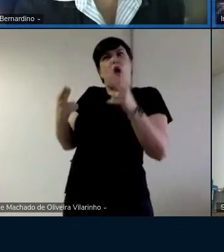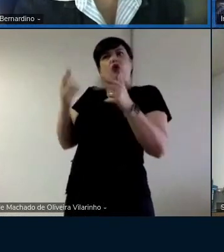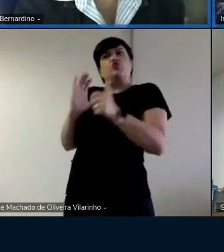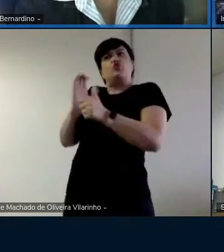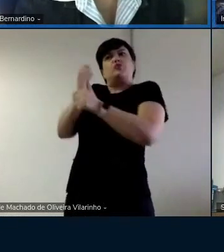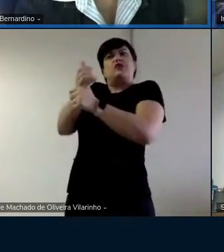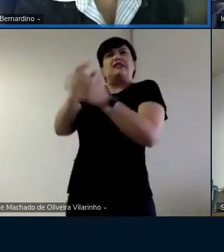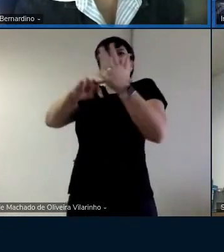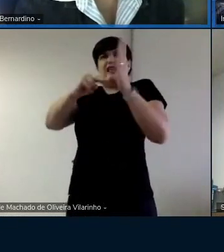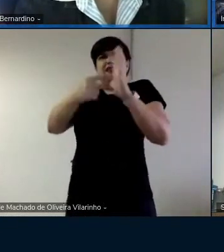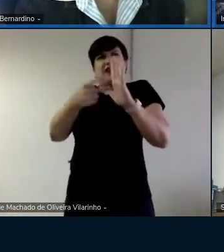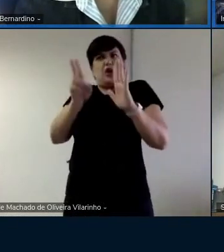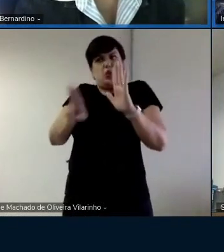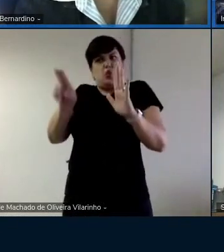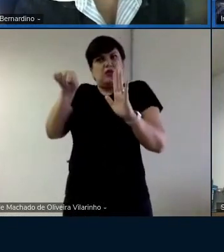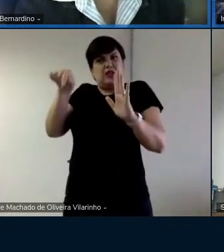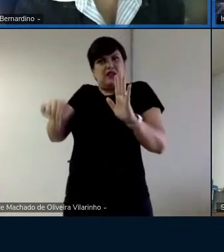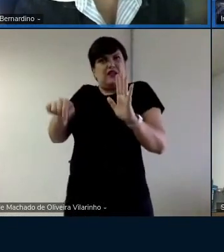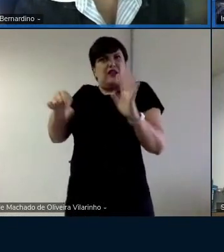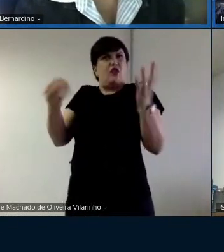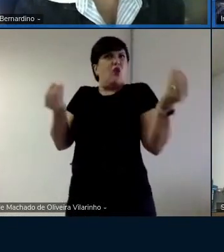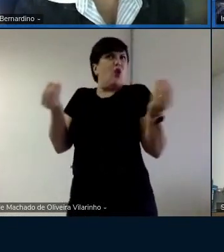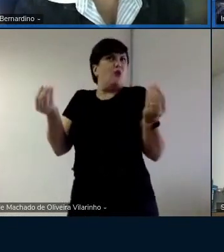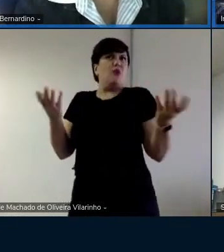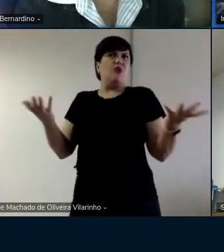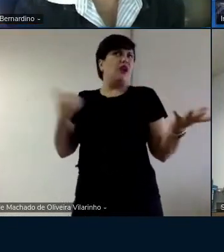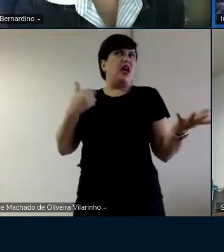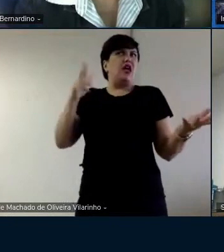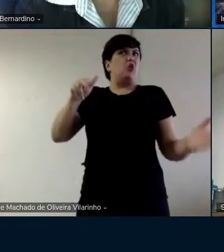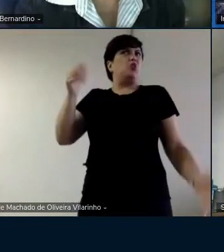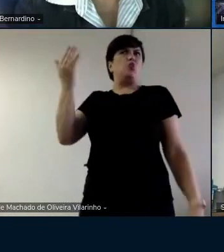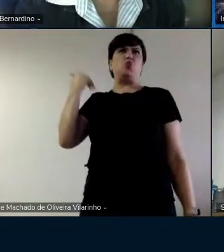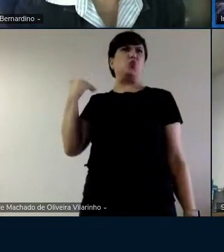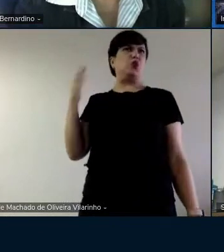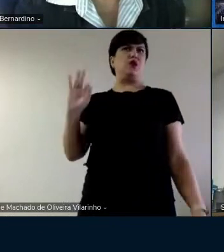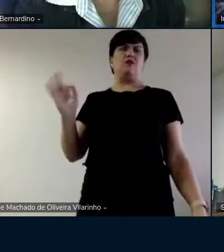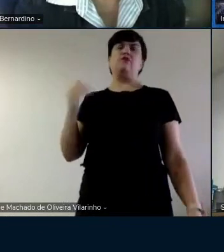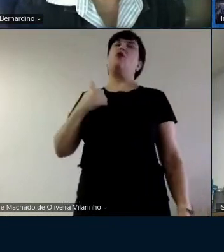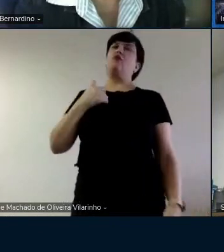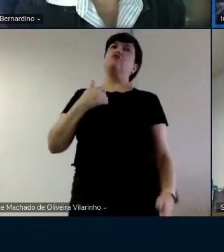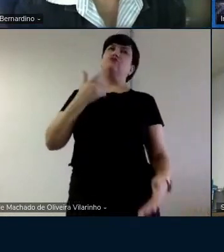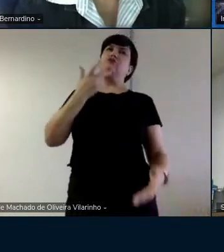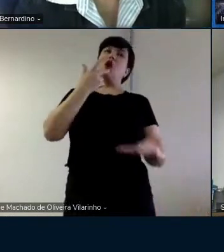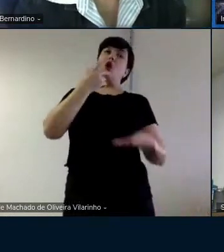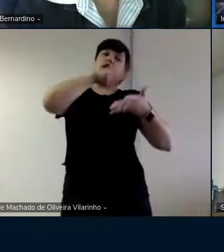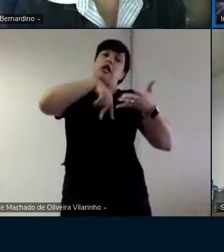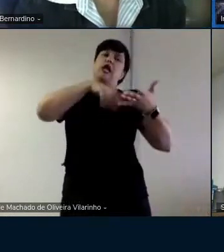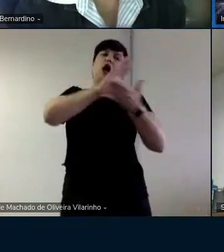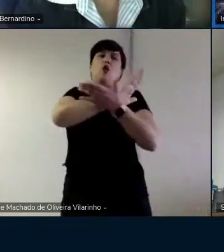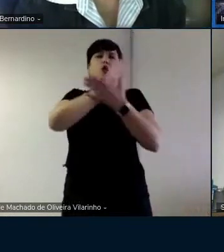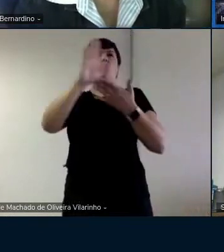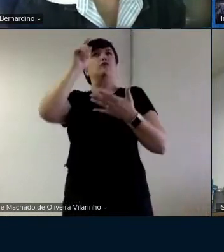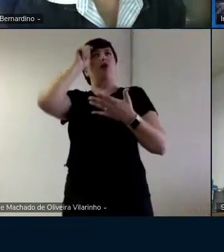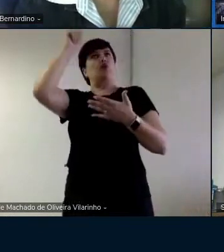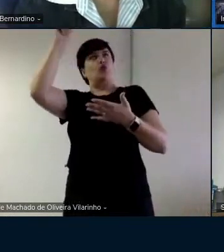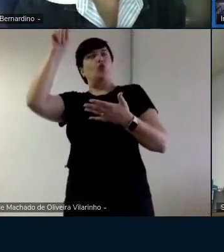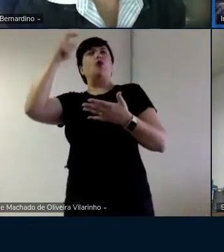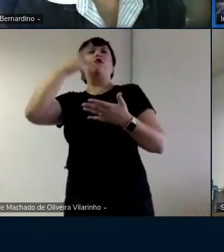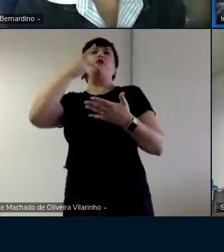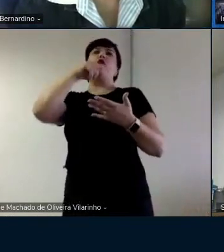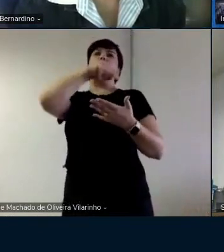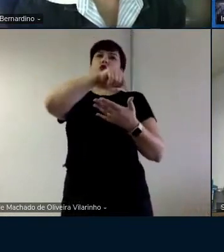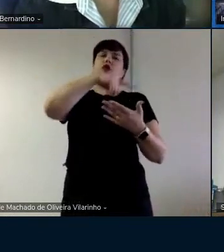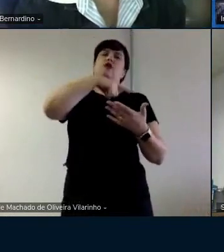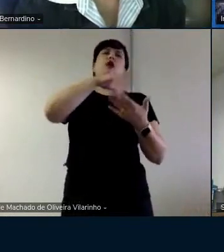sendo usada? Sim, é o que eu... É o que eu verifiquei nos autores. Tem autores que falam que o prefixo e o sufixo tem uma